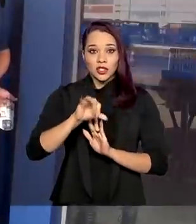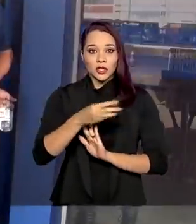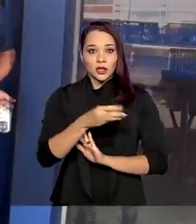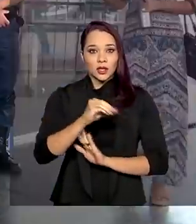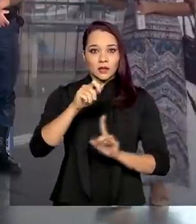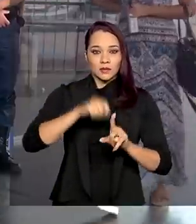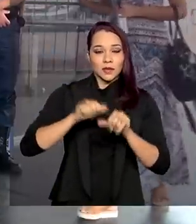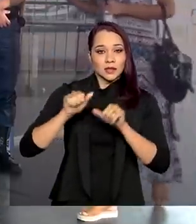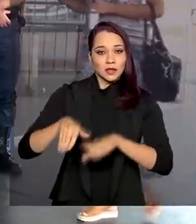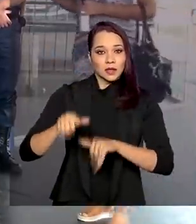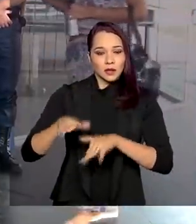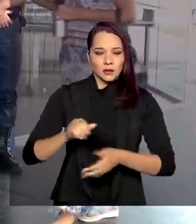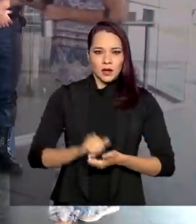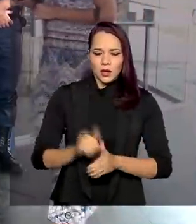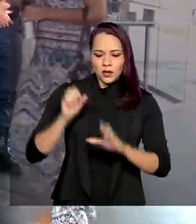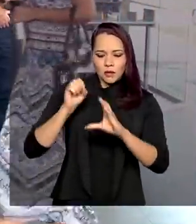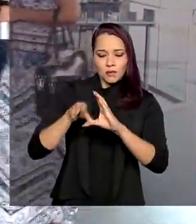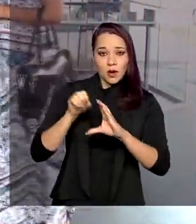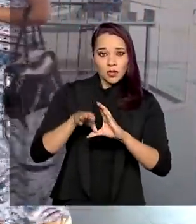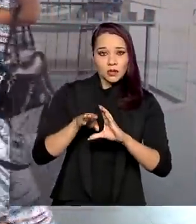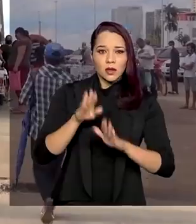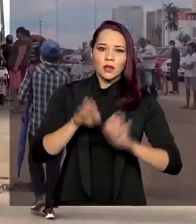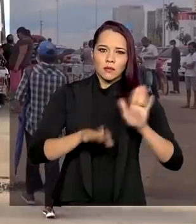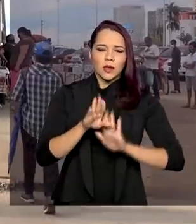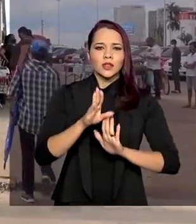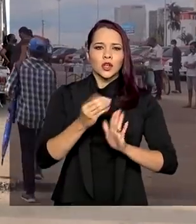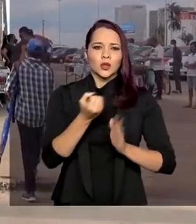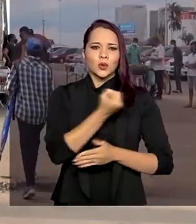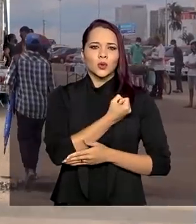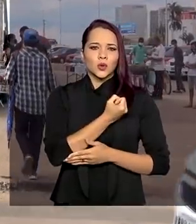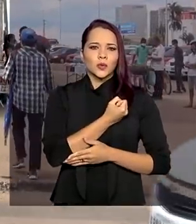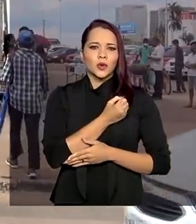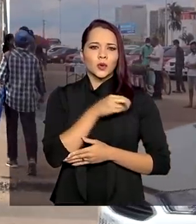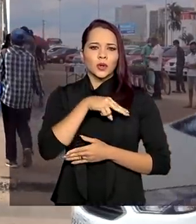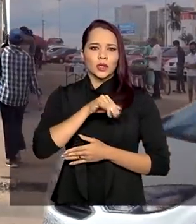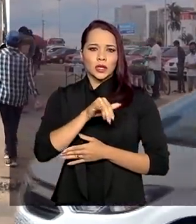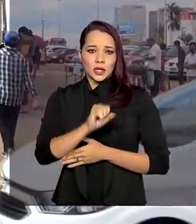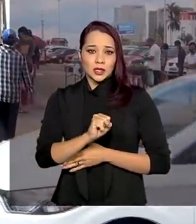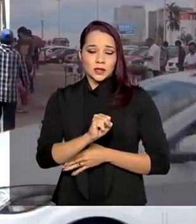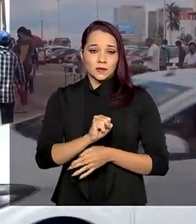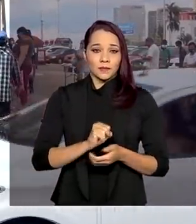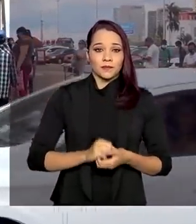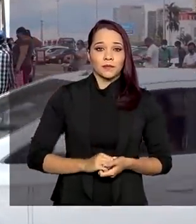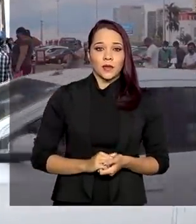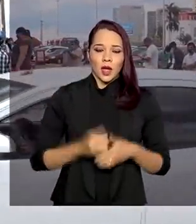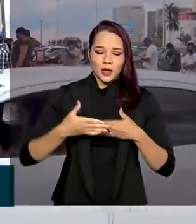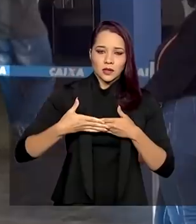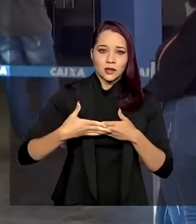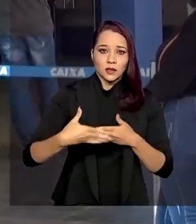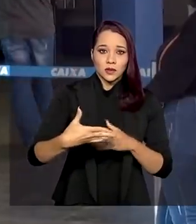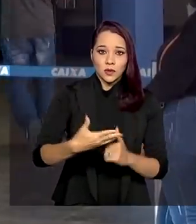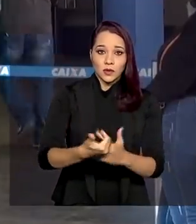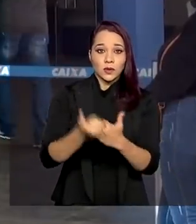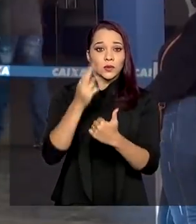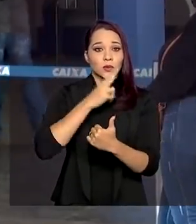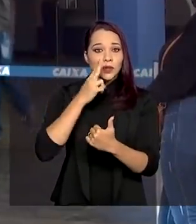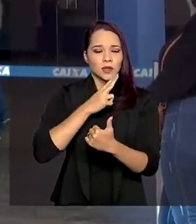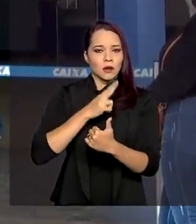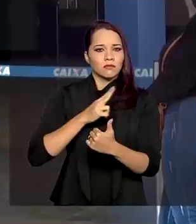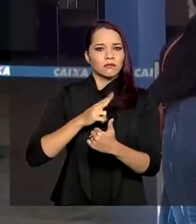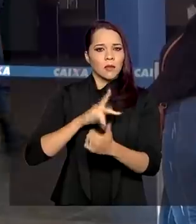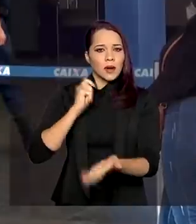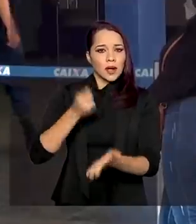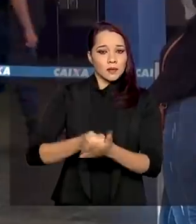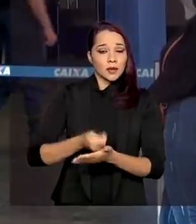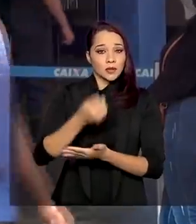O depósito é feito de acordo com o número de identificação social, NIS. A extensão do auxílio emergencial garante o pagamento